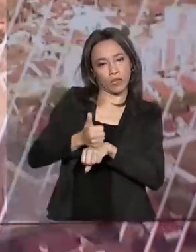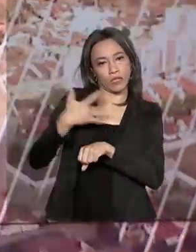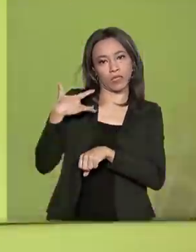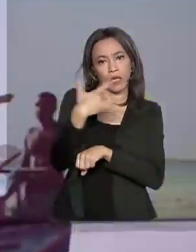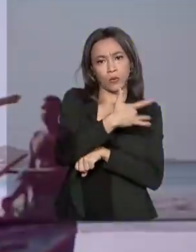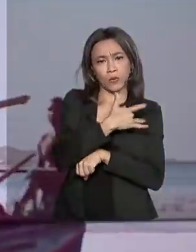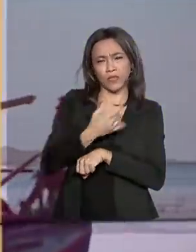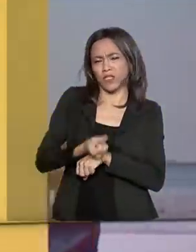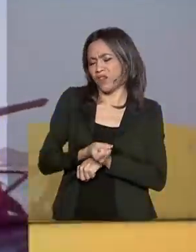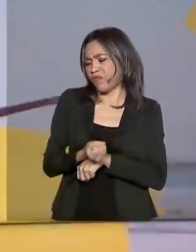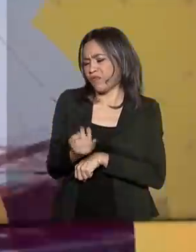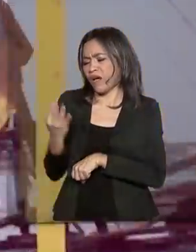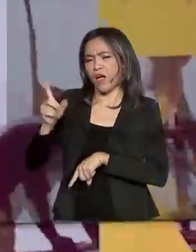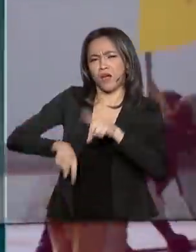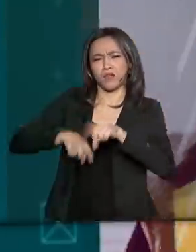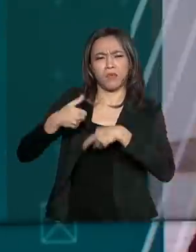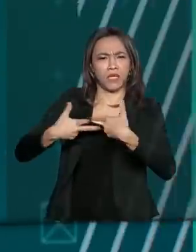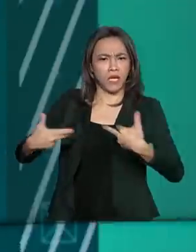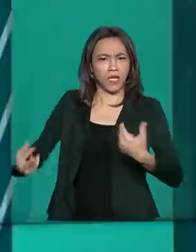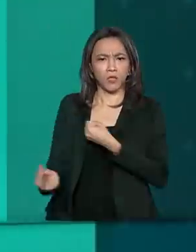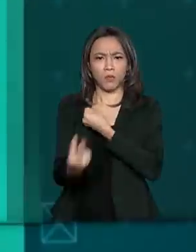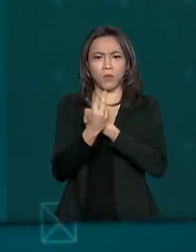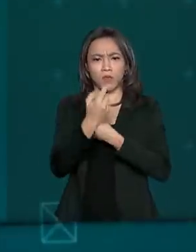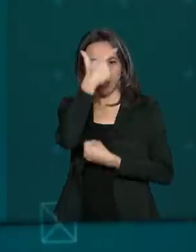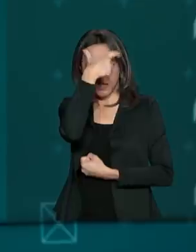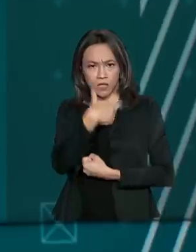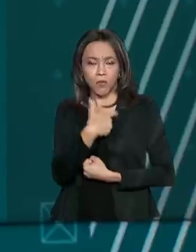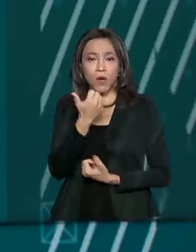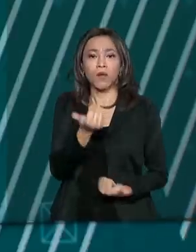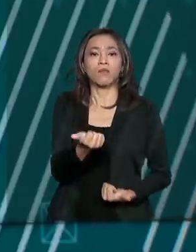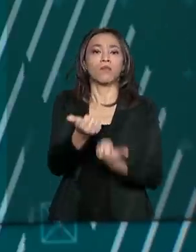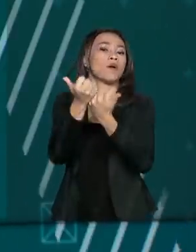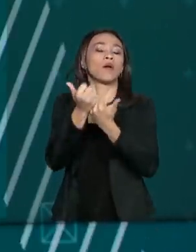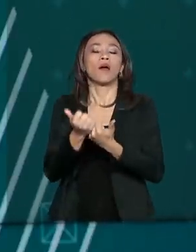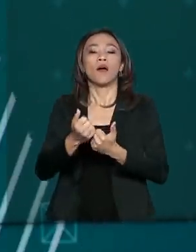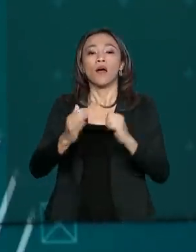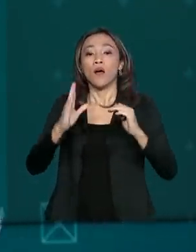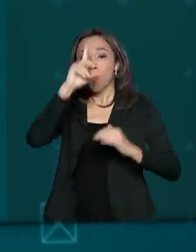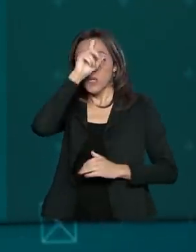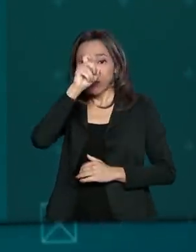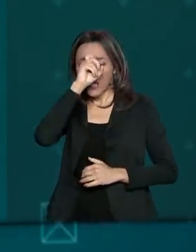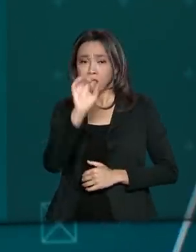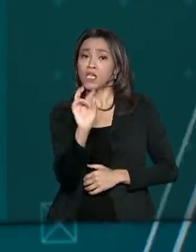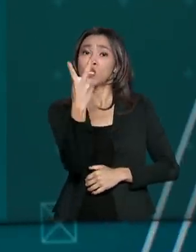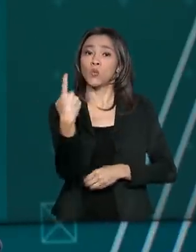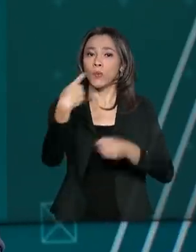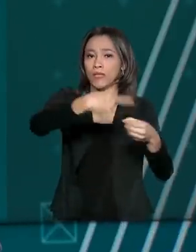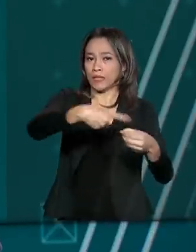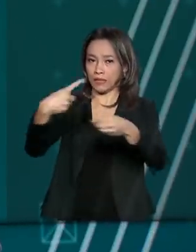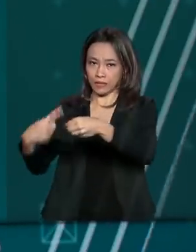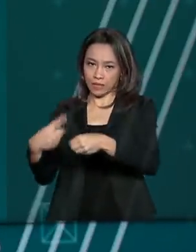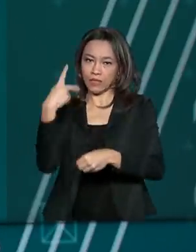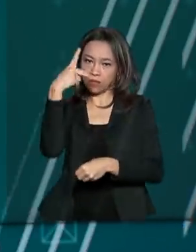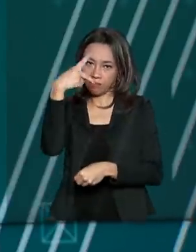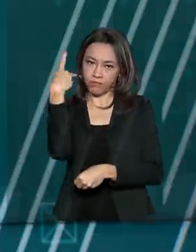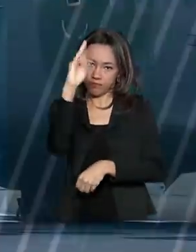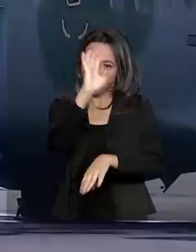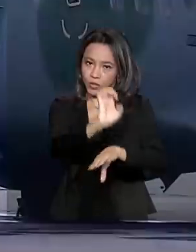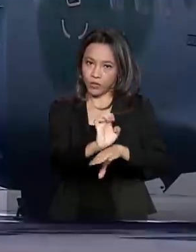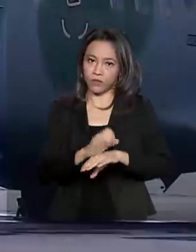equipamentos de proteção individual para atender hospitais da região de São Gabriel da Cachoeira e de Tabatinga.